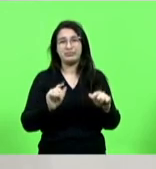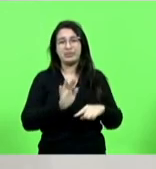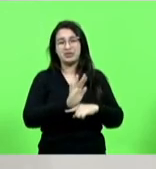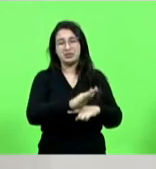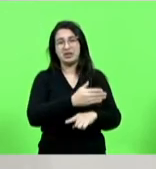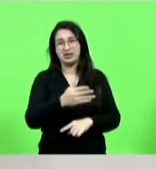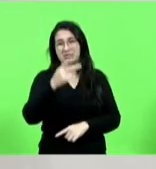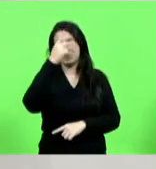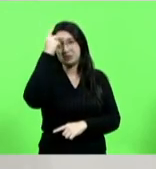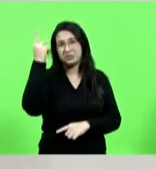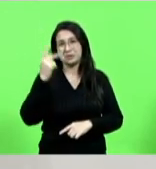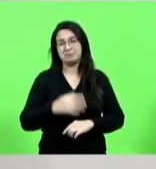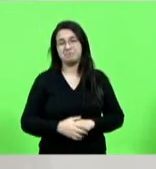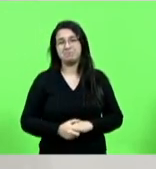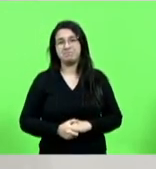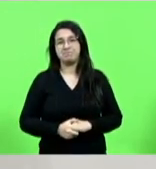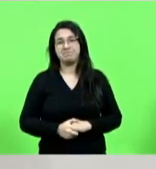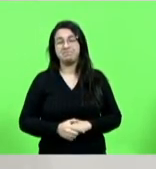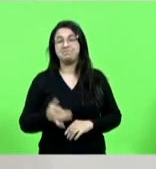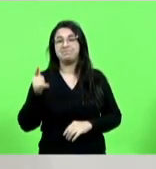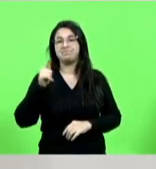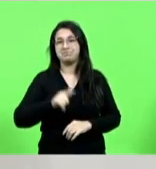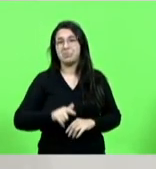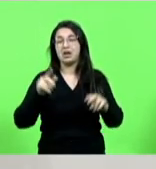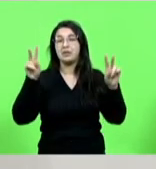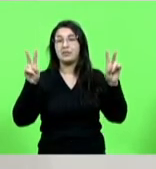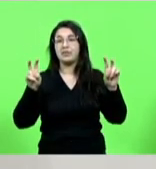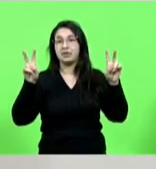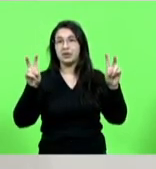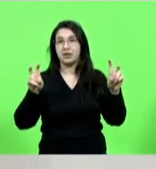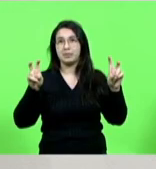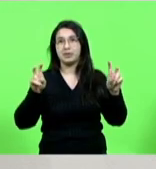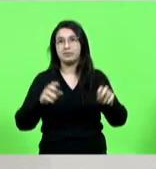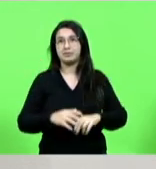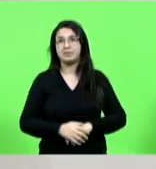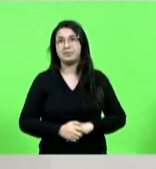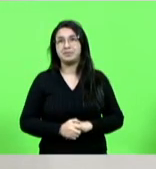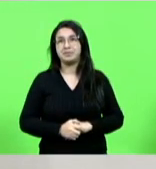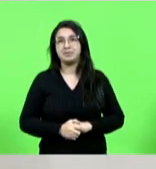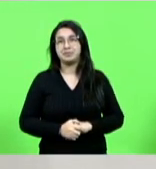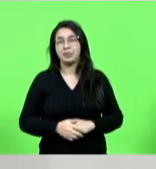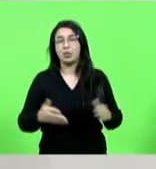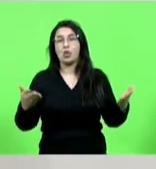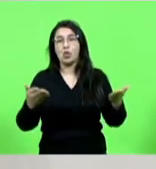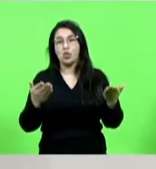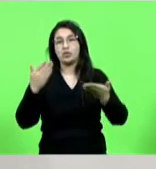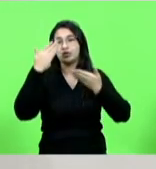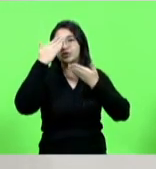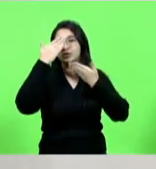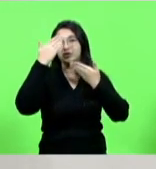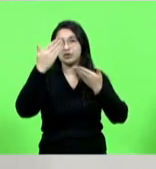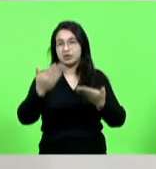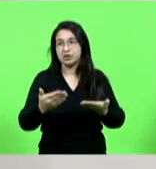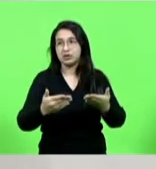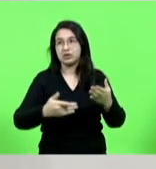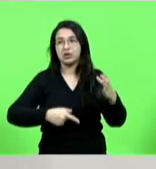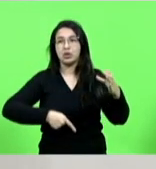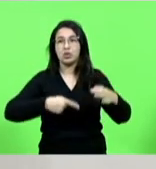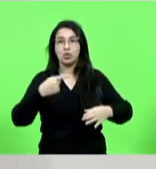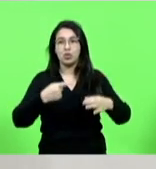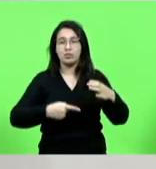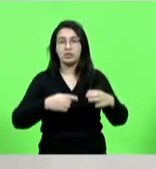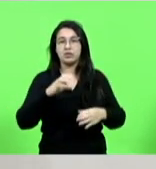Pois bem, quero aqui entrar também num tema que hoje eu quero agradecer também a Comissão de